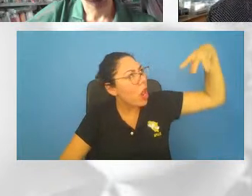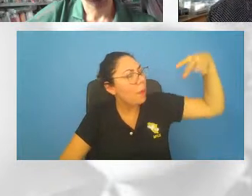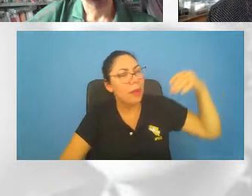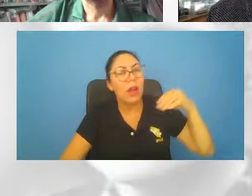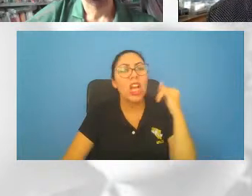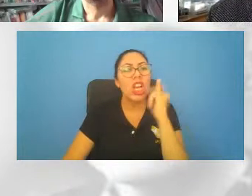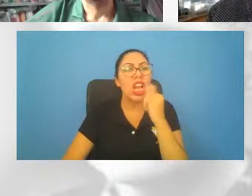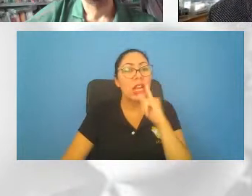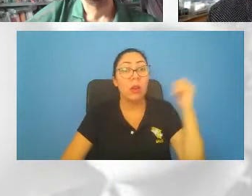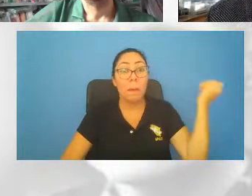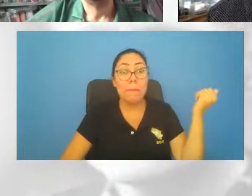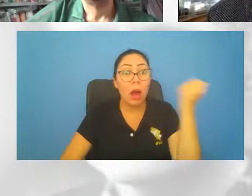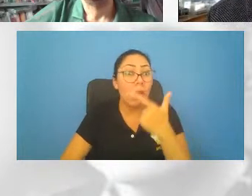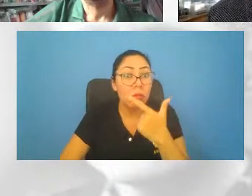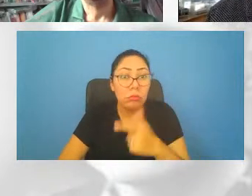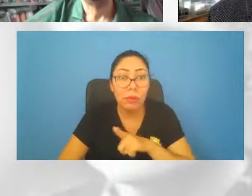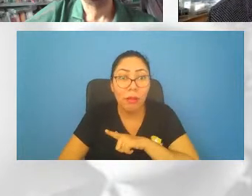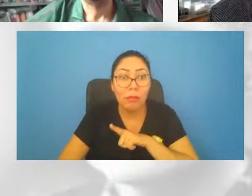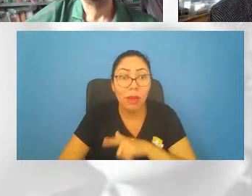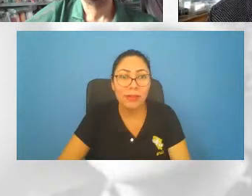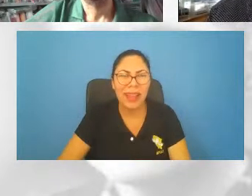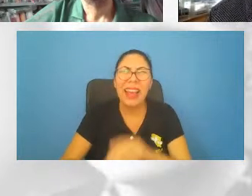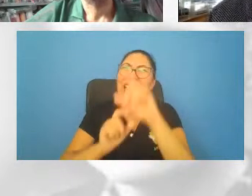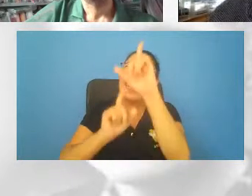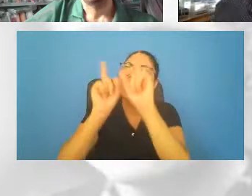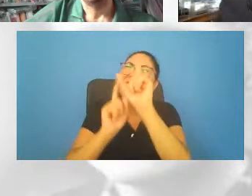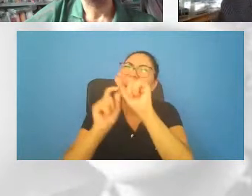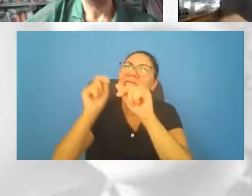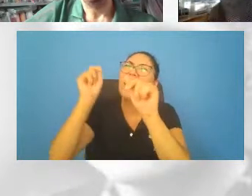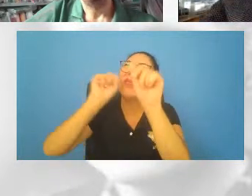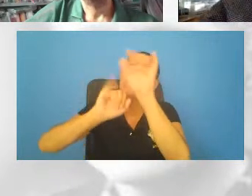às estrelas é totalmente desprezível.